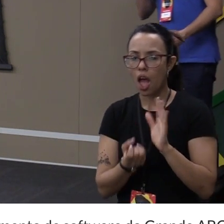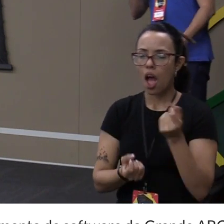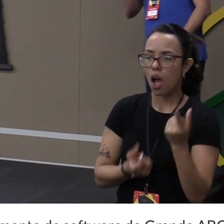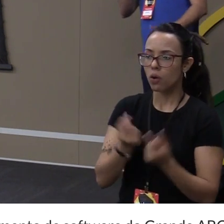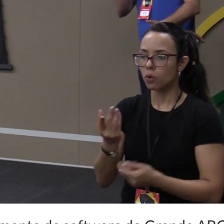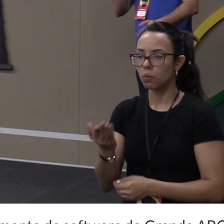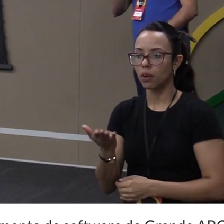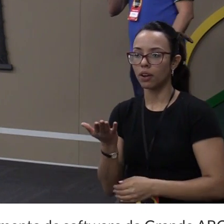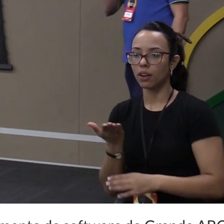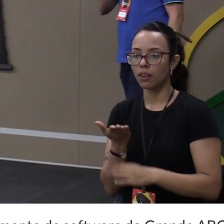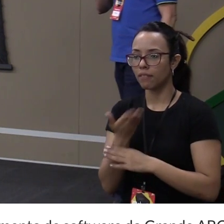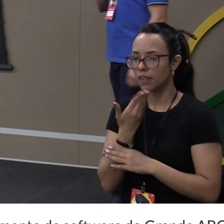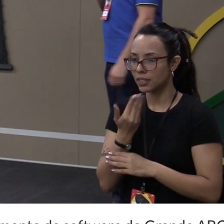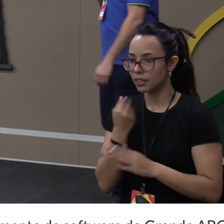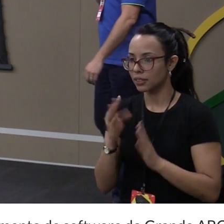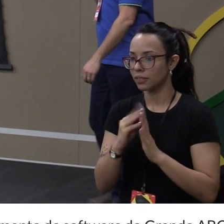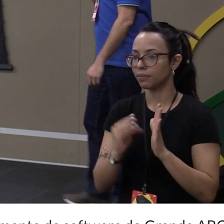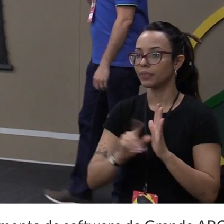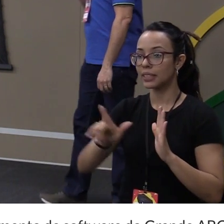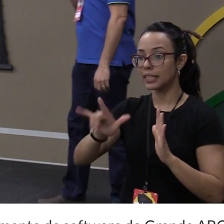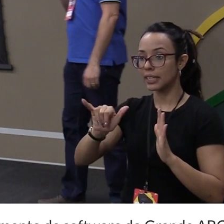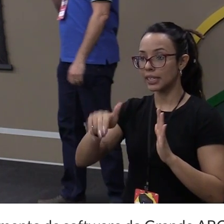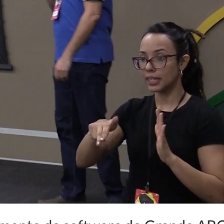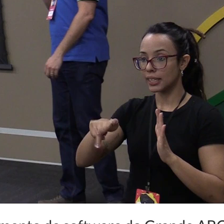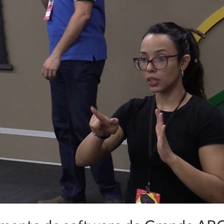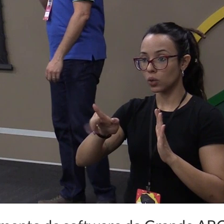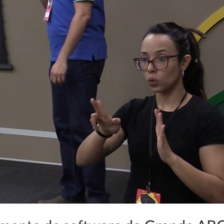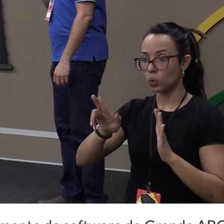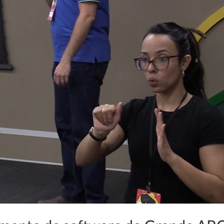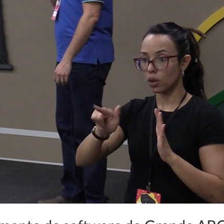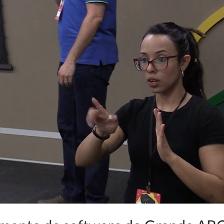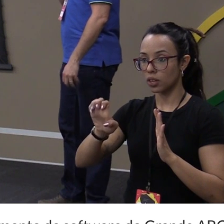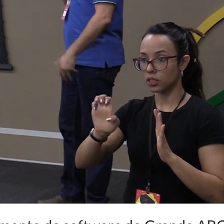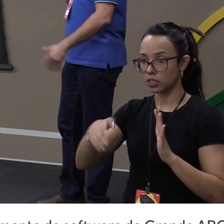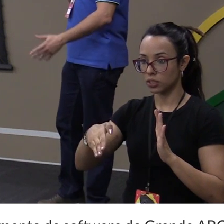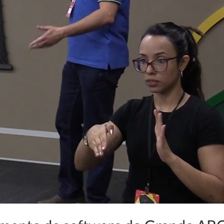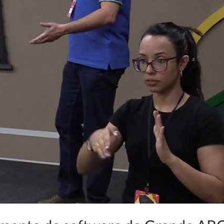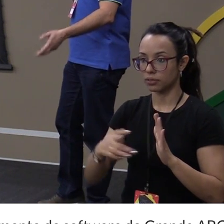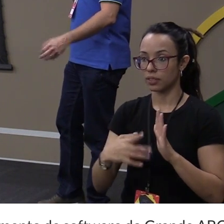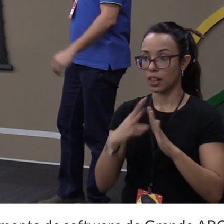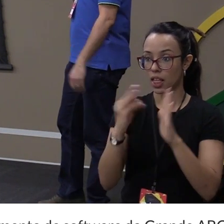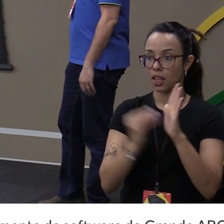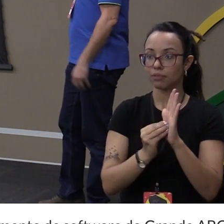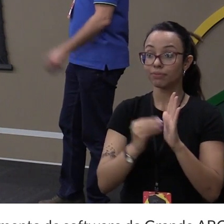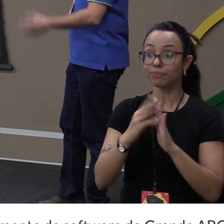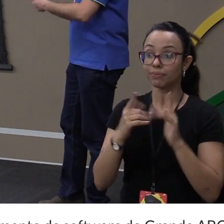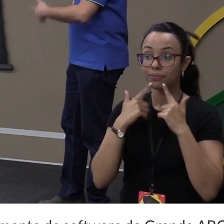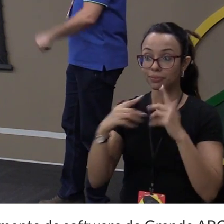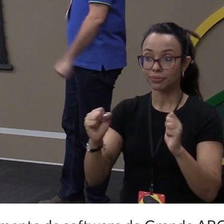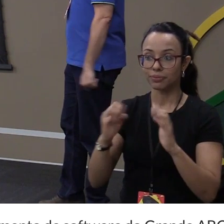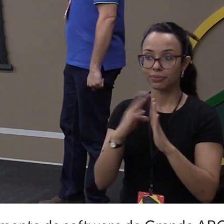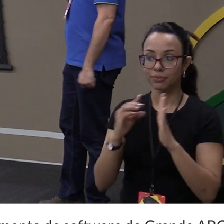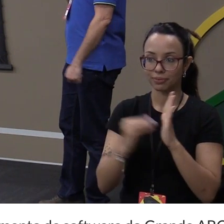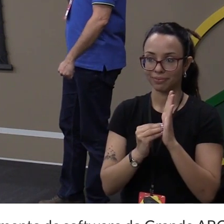Para quem é bem purista, a gente pode usar o rlib, rllib, .request,